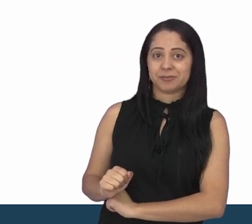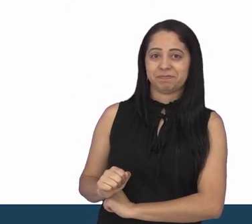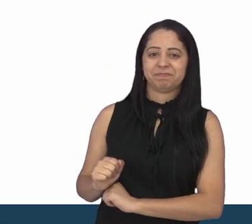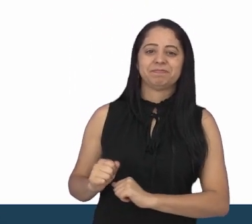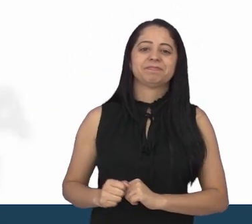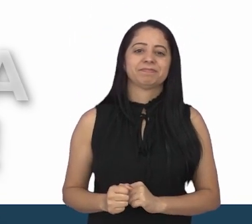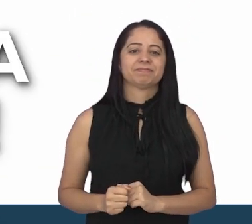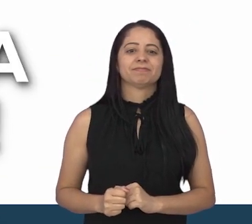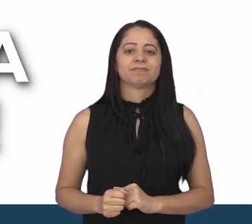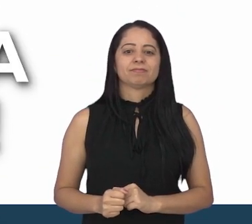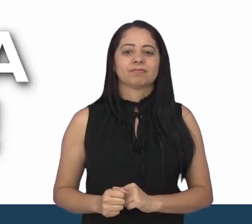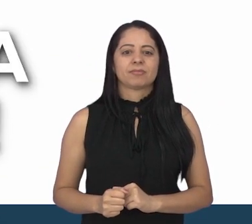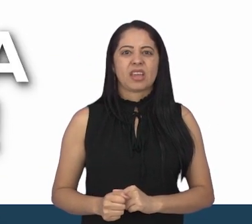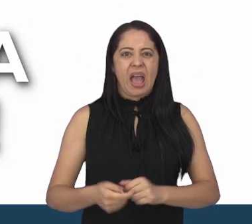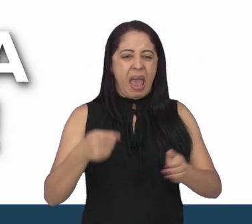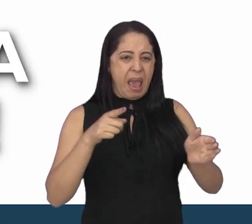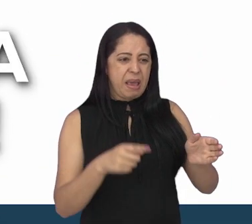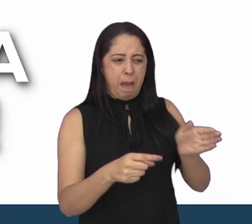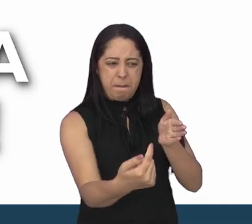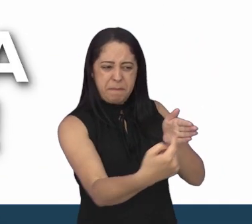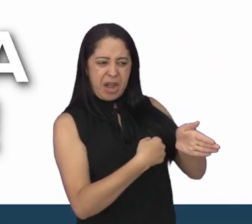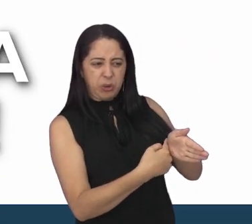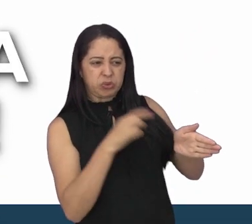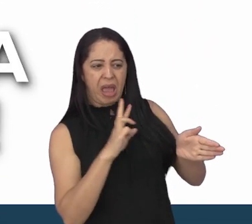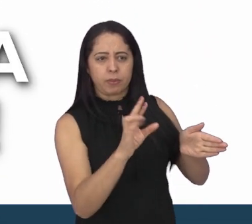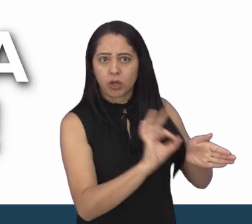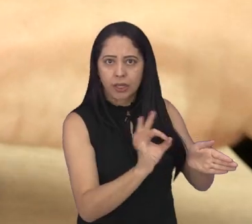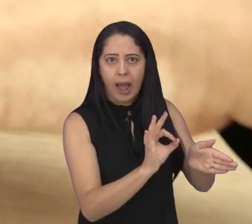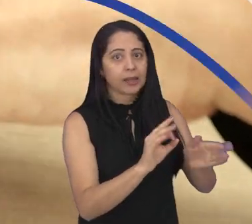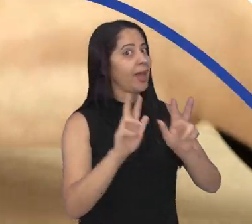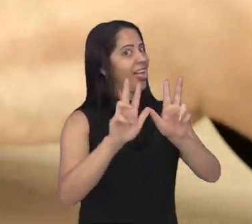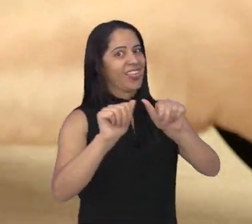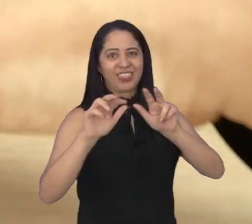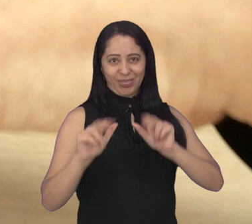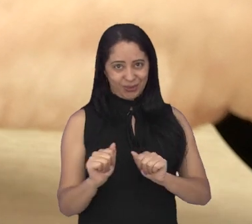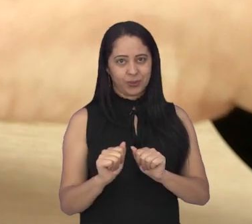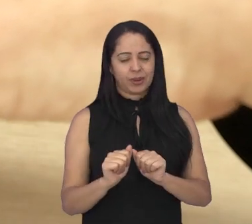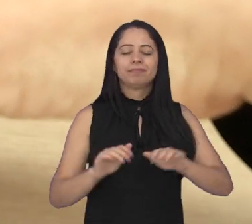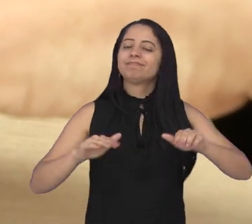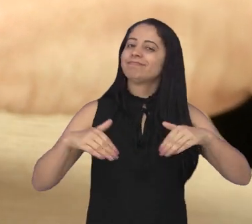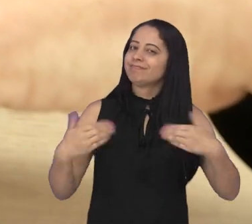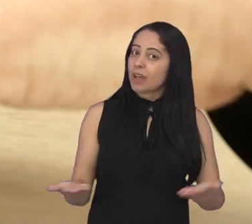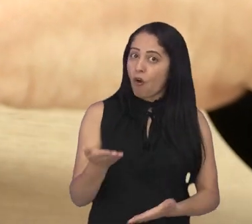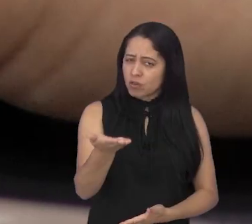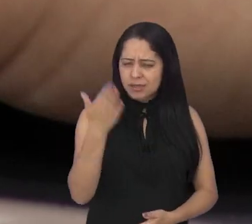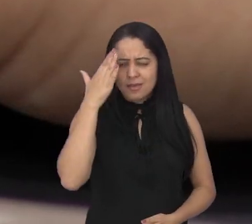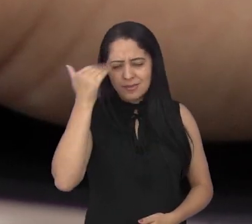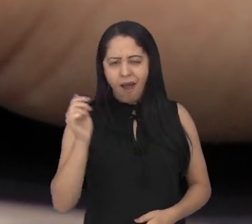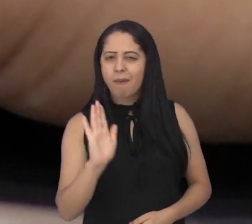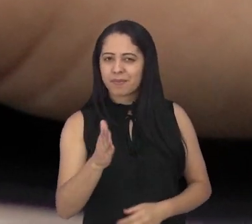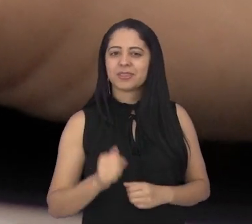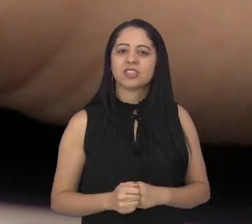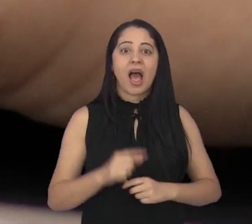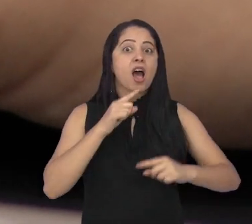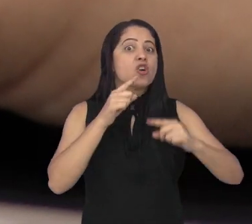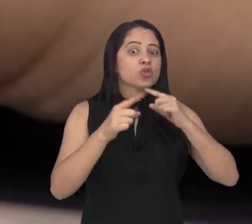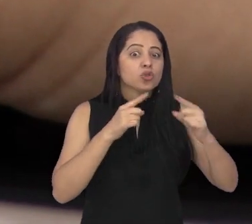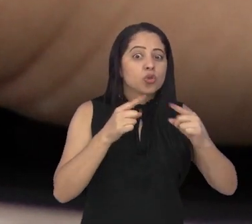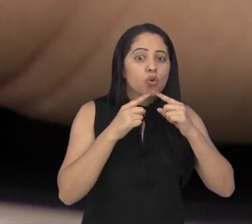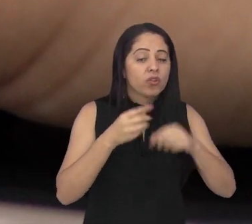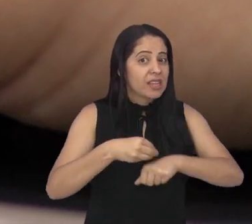gabinete. Nenhuma pergunta fica sem retorno. Então, agora você já sabe, qualquer dúvida,